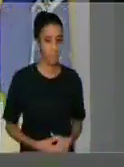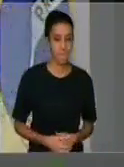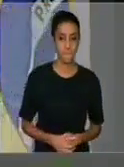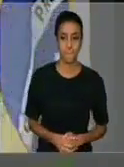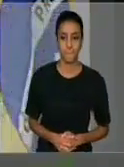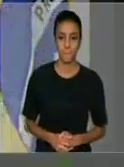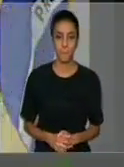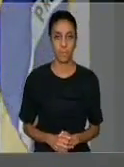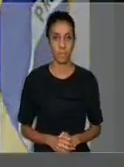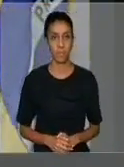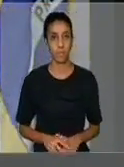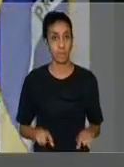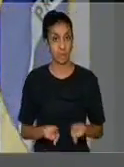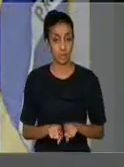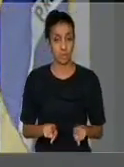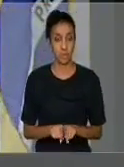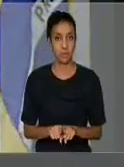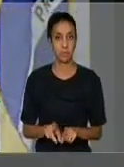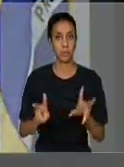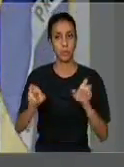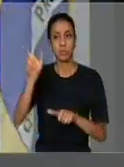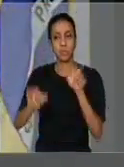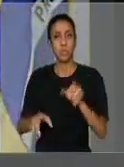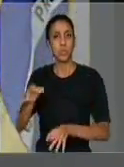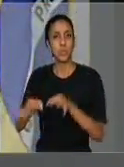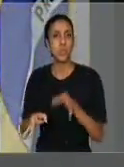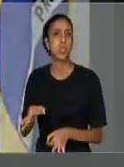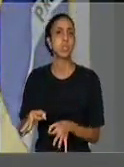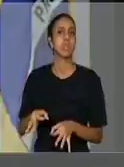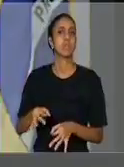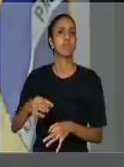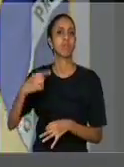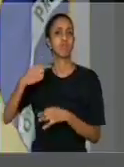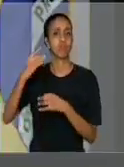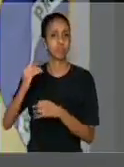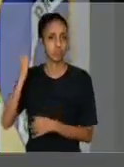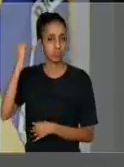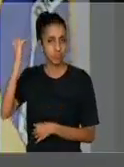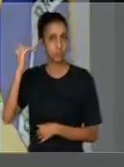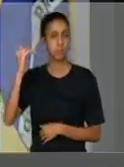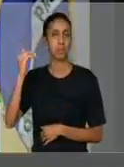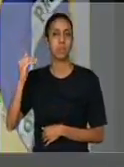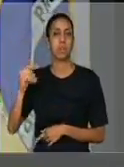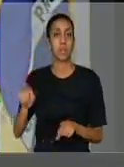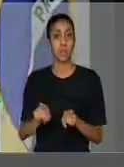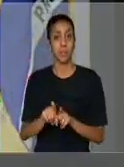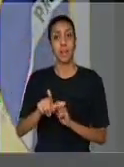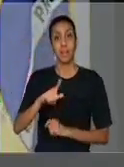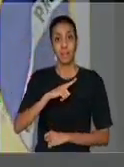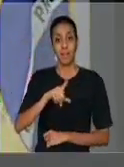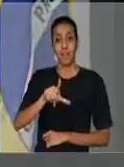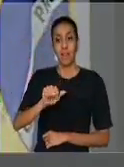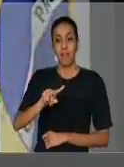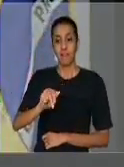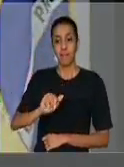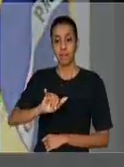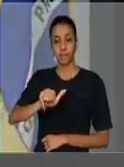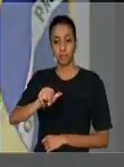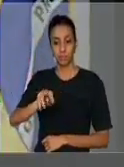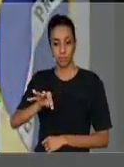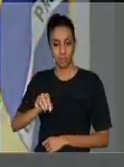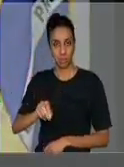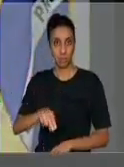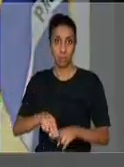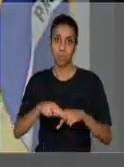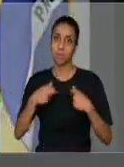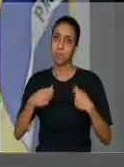a questão dos juízes, promotores, procuradores, nós estamos aí com a lava jato, e por isso tem que